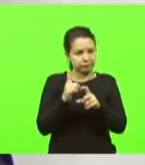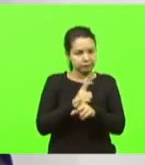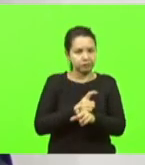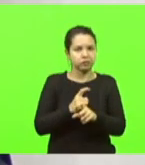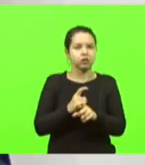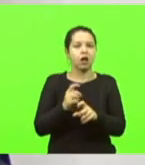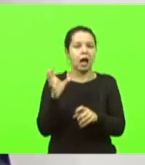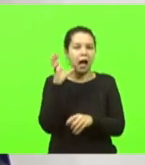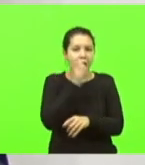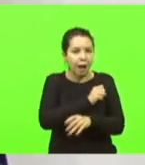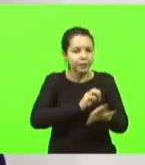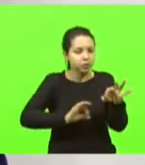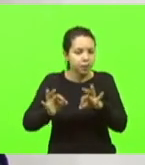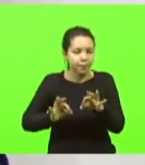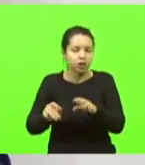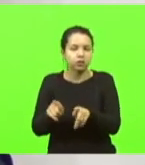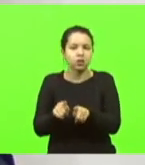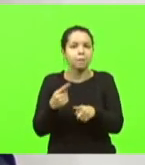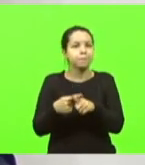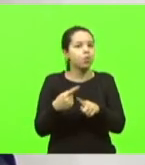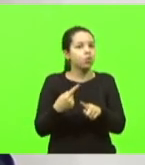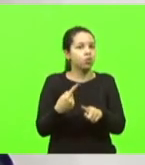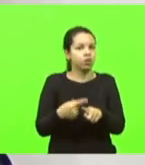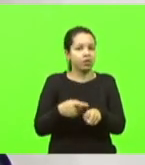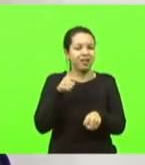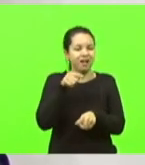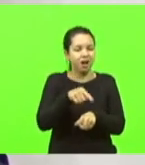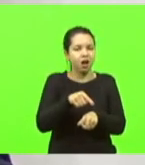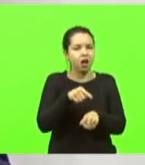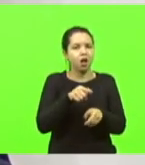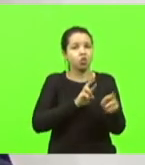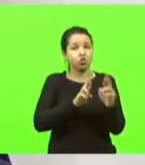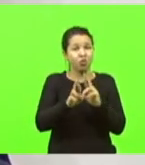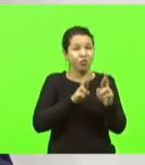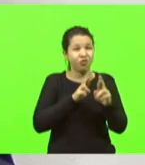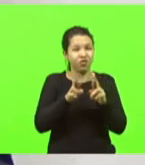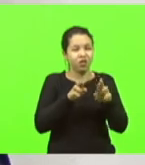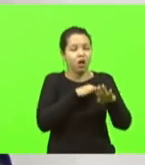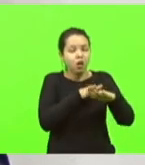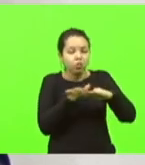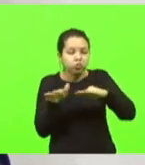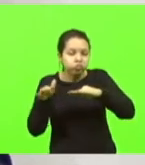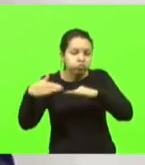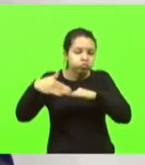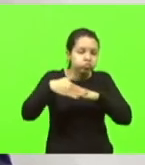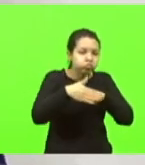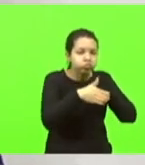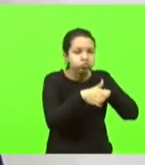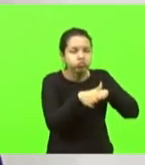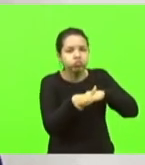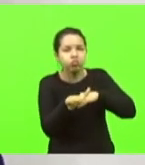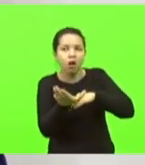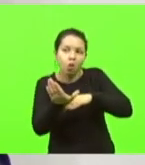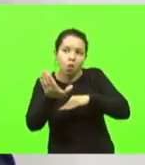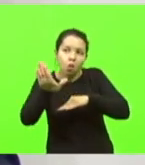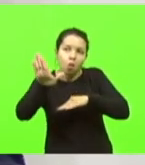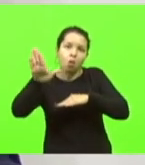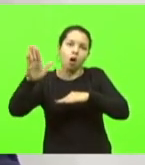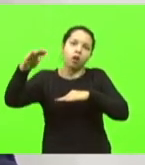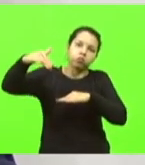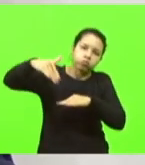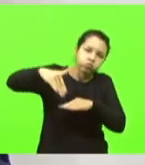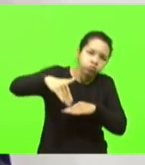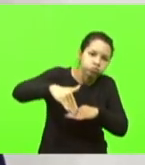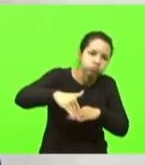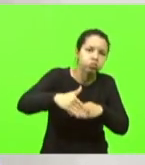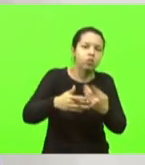é uma rodovia sinuosa, com declives, com aclives, de alta densidade, inclusive